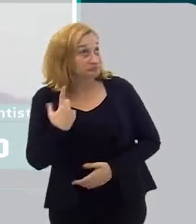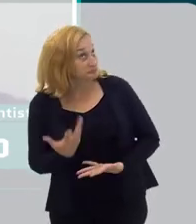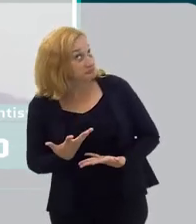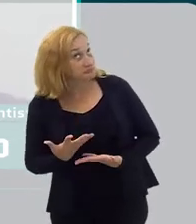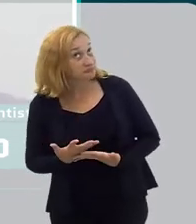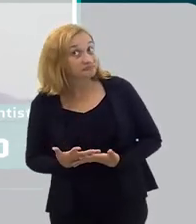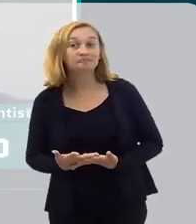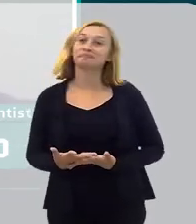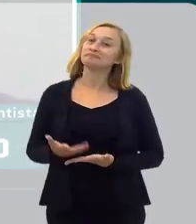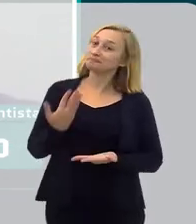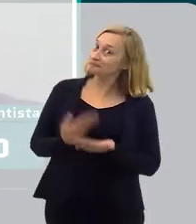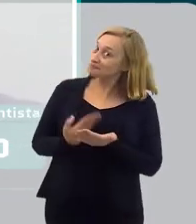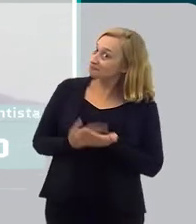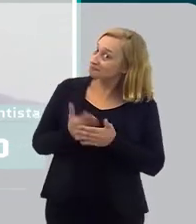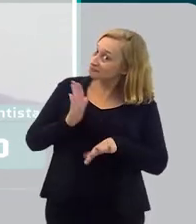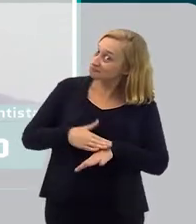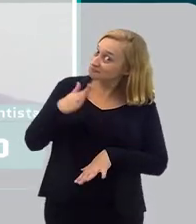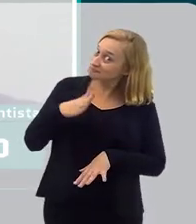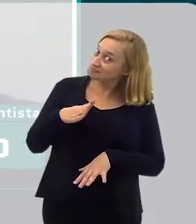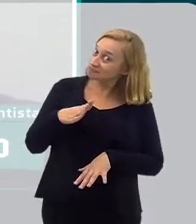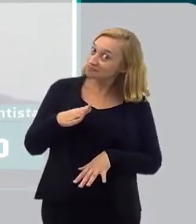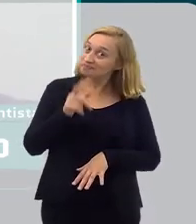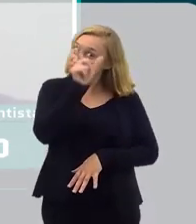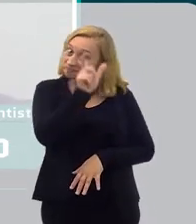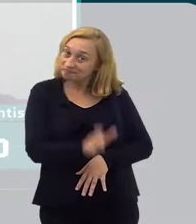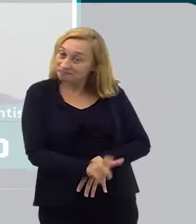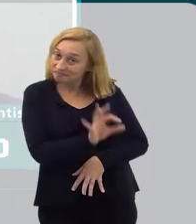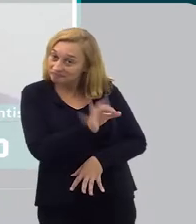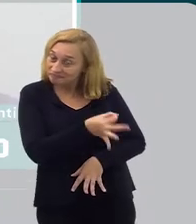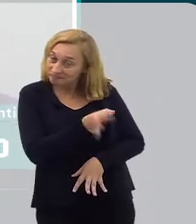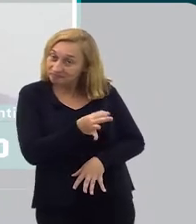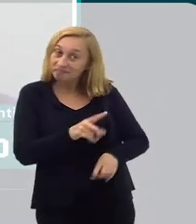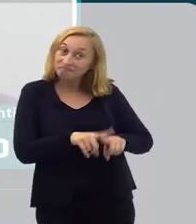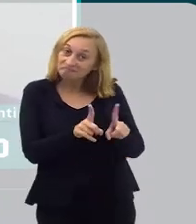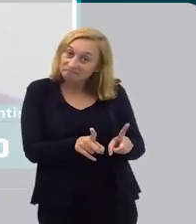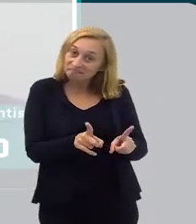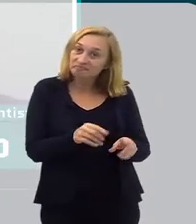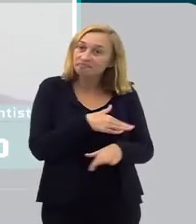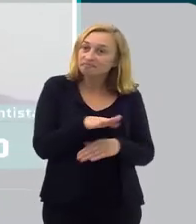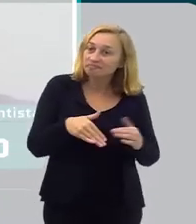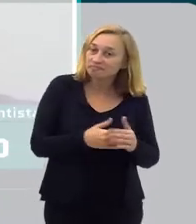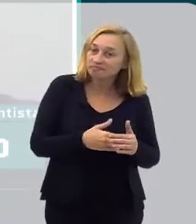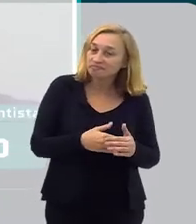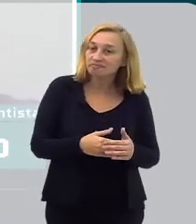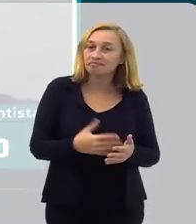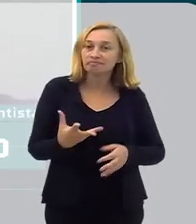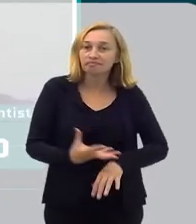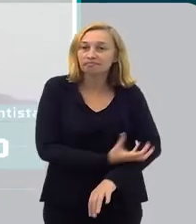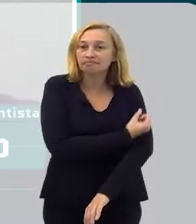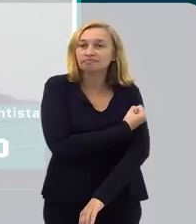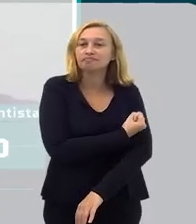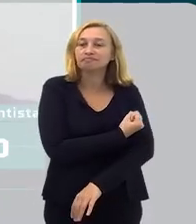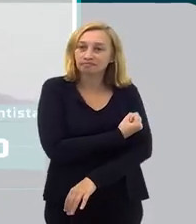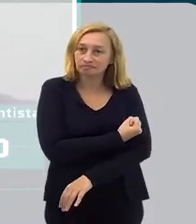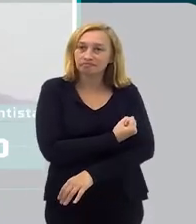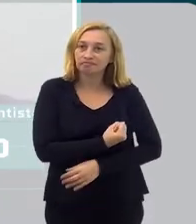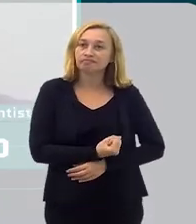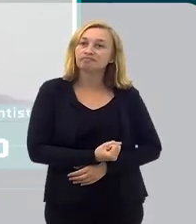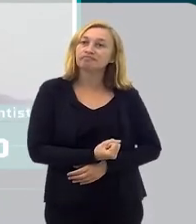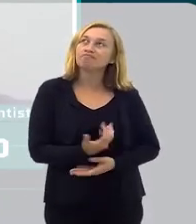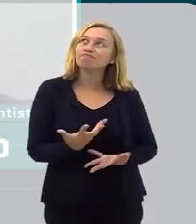Olha, eu teria que pesquisar um pouquinho mais, para poder ver a fisiologia certinha, né? Mas todas as nossas emoções, elas